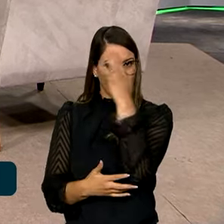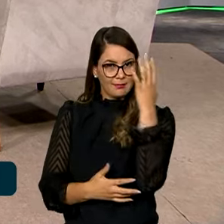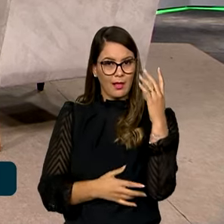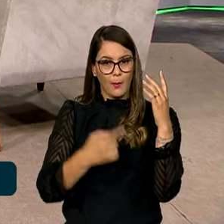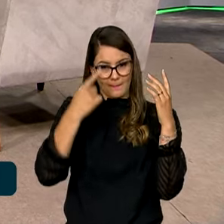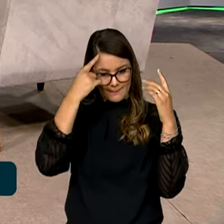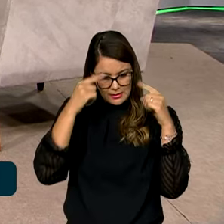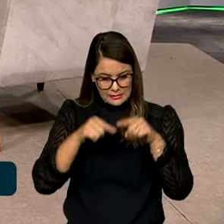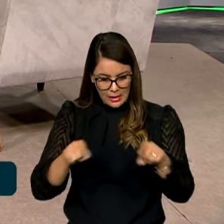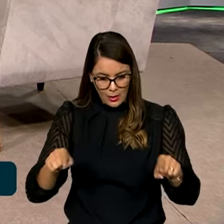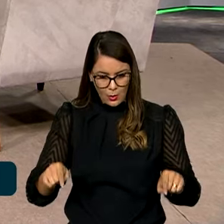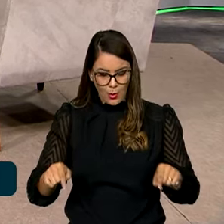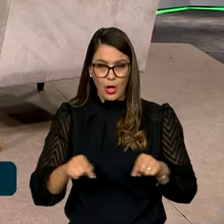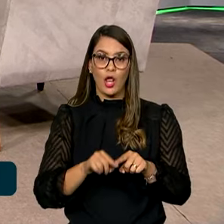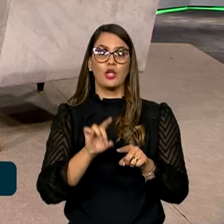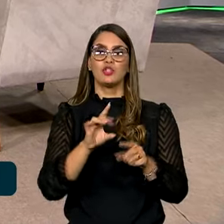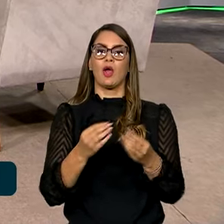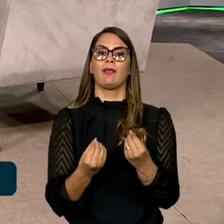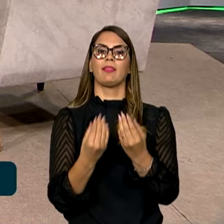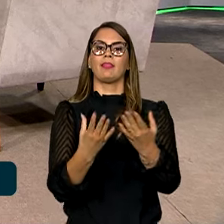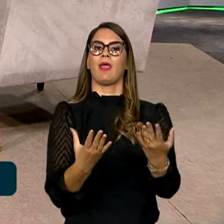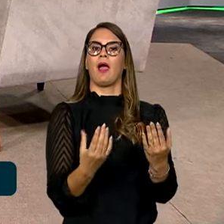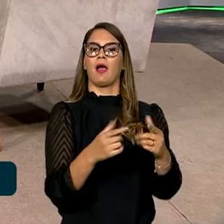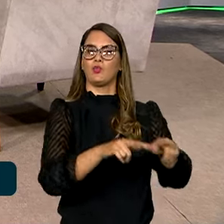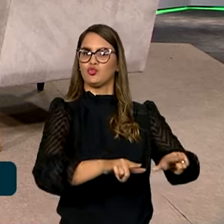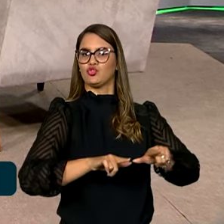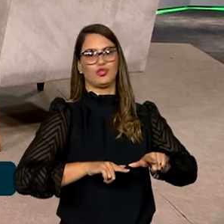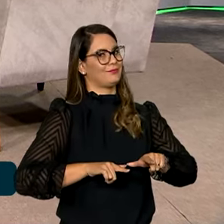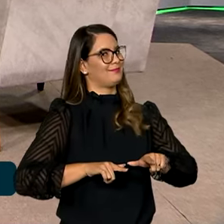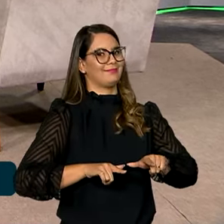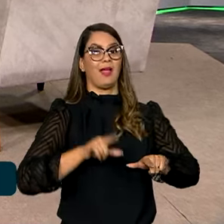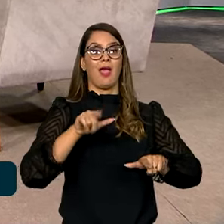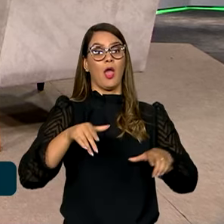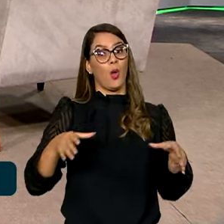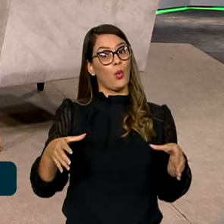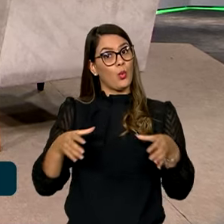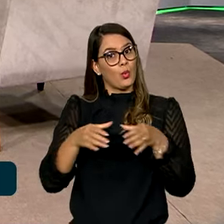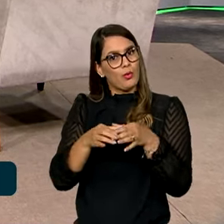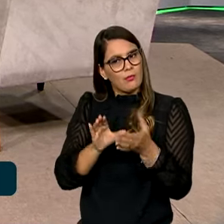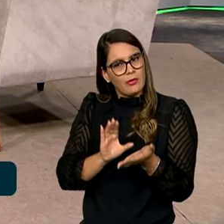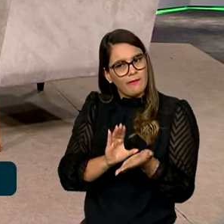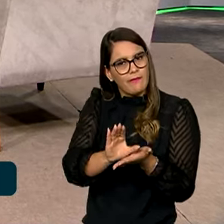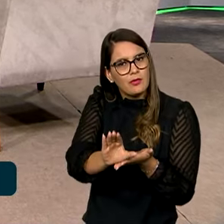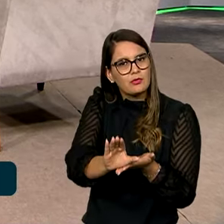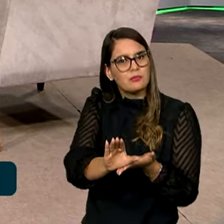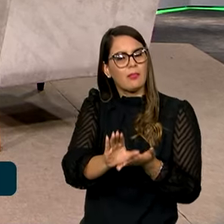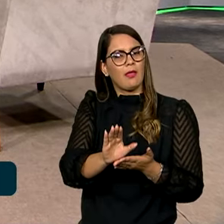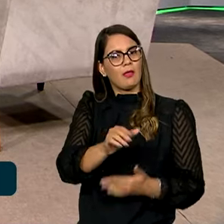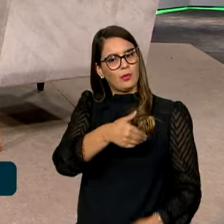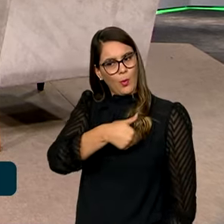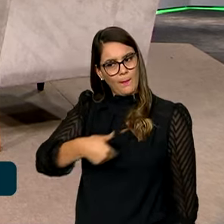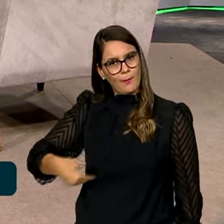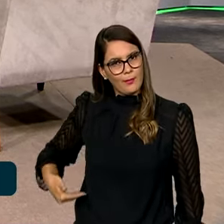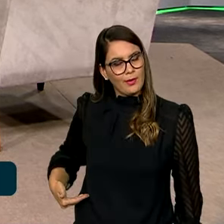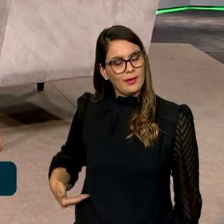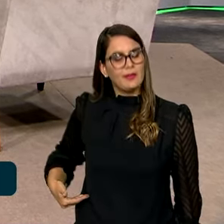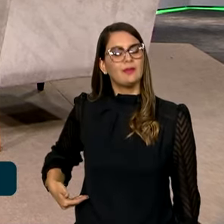território quilombola para além da entrega de um título, mas um conjunto de investimentos, onde o Estado brasileiro tem